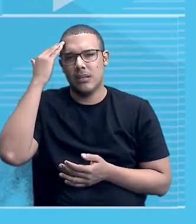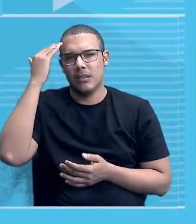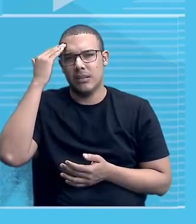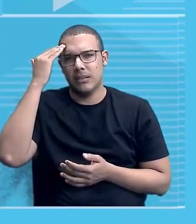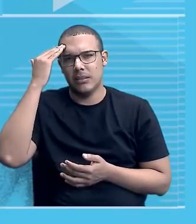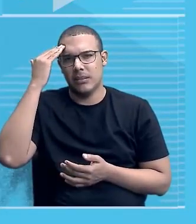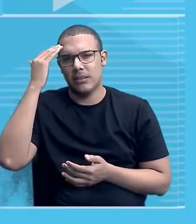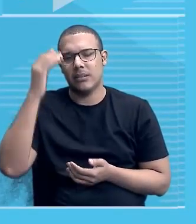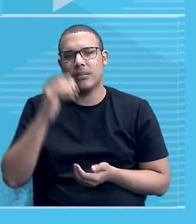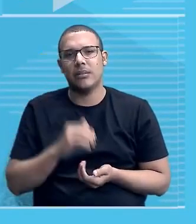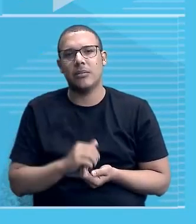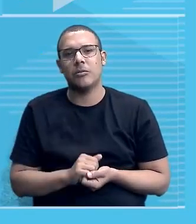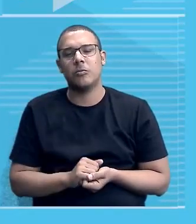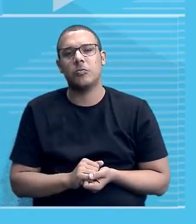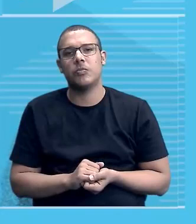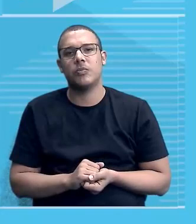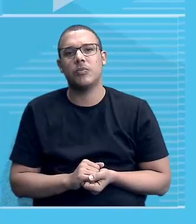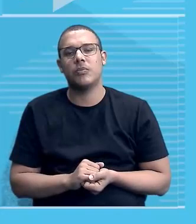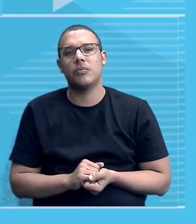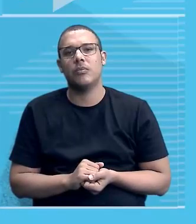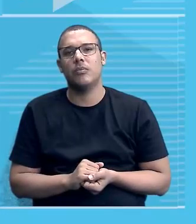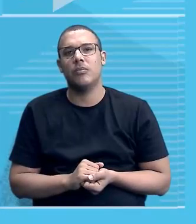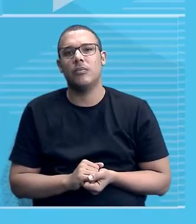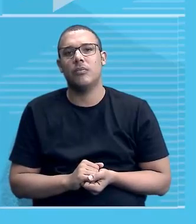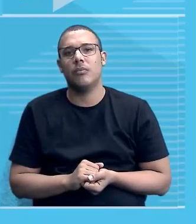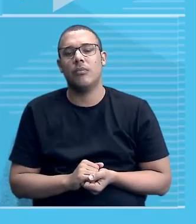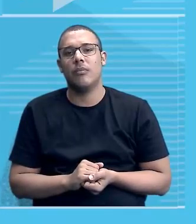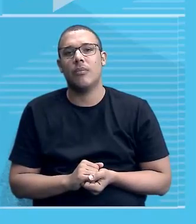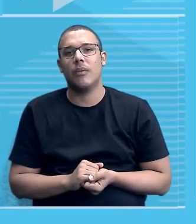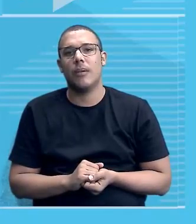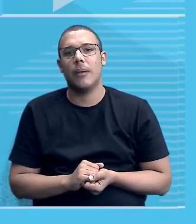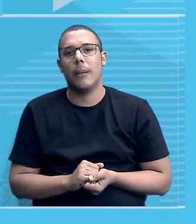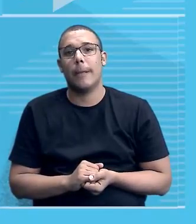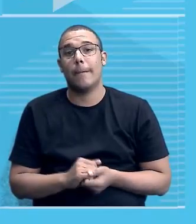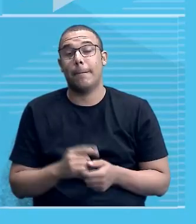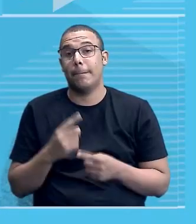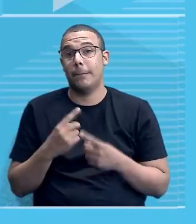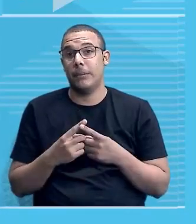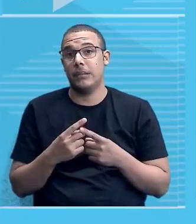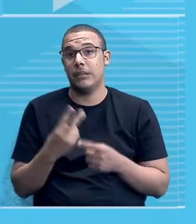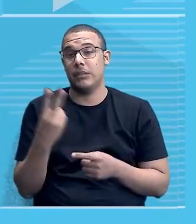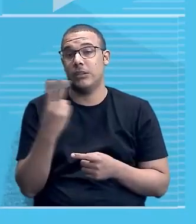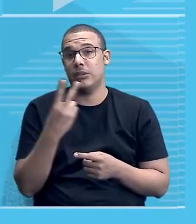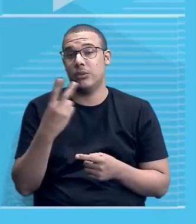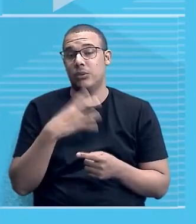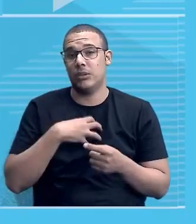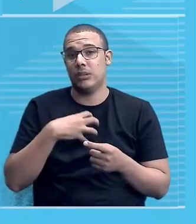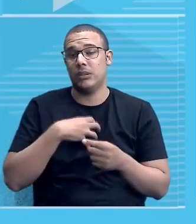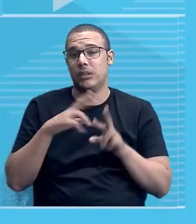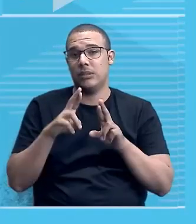professor, isso é bobagem. Não, não é bobagem, não. Por quê? Porque aí depende, veja que são dois sentidos diferentes.